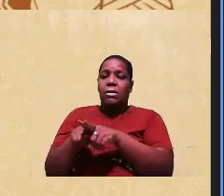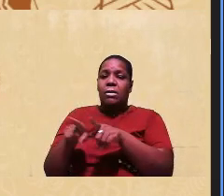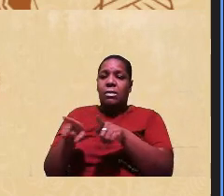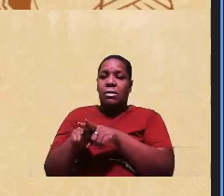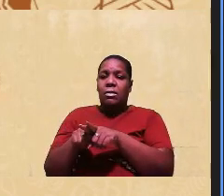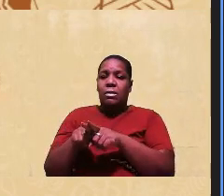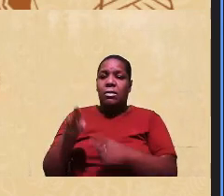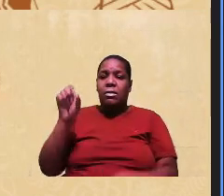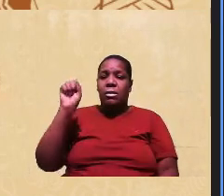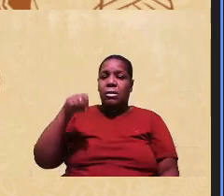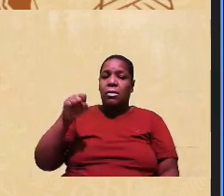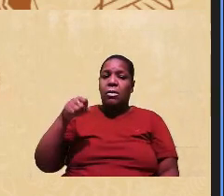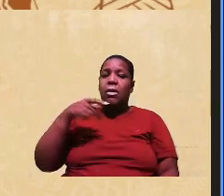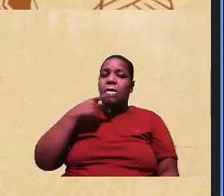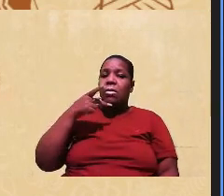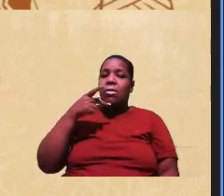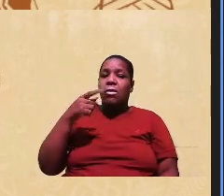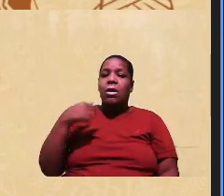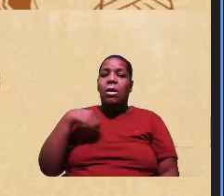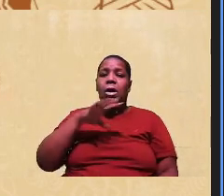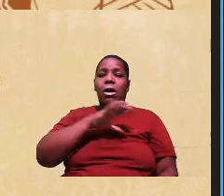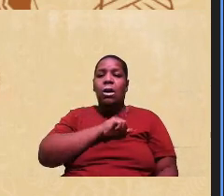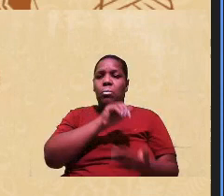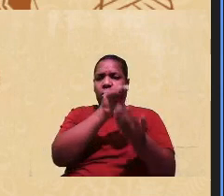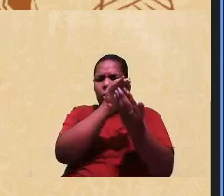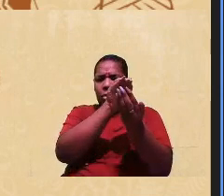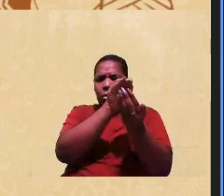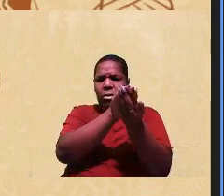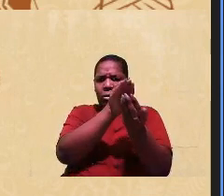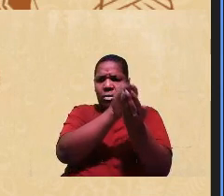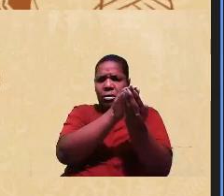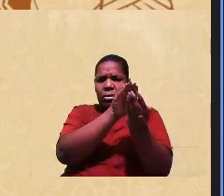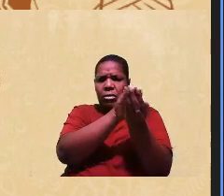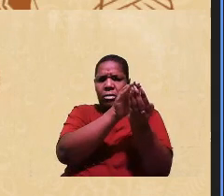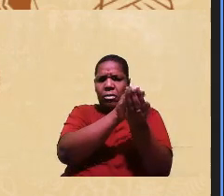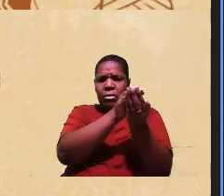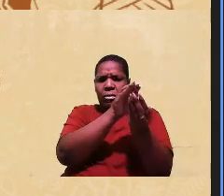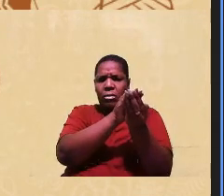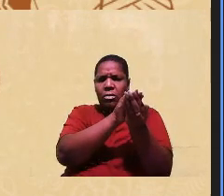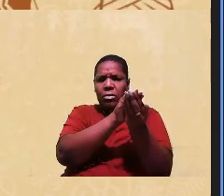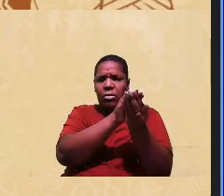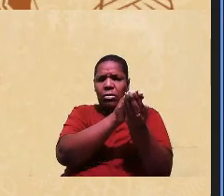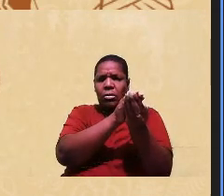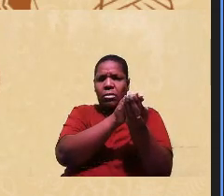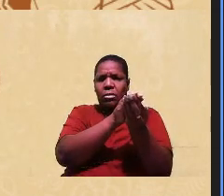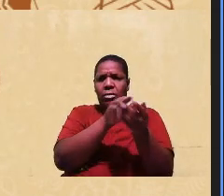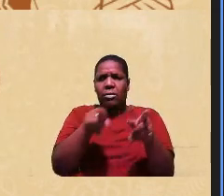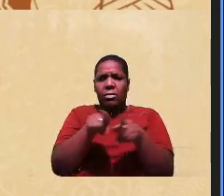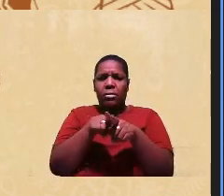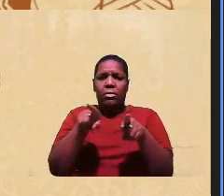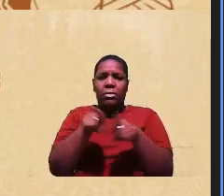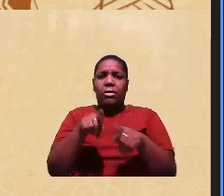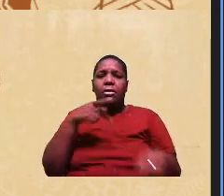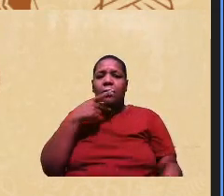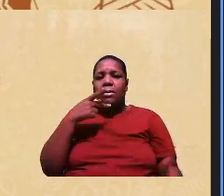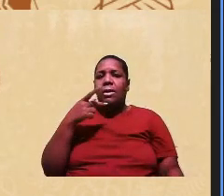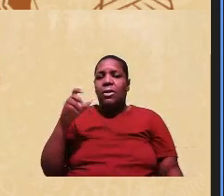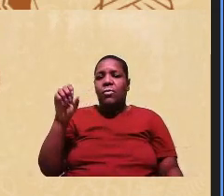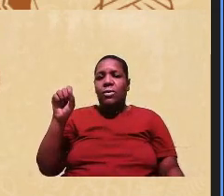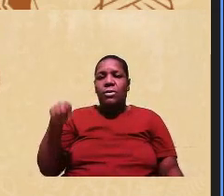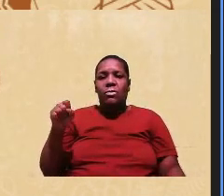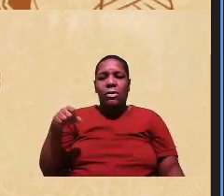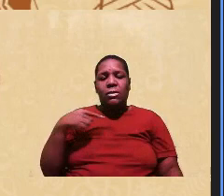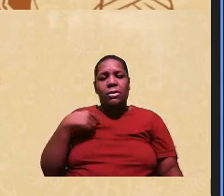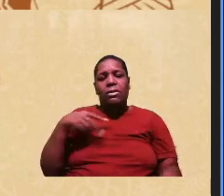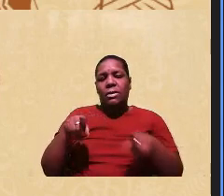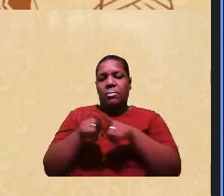sou do candomblé, eu adoro a carajé, eu sou um negro por dentro, eu já ouvi uma expressão assim, né?